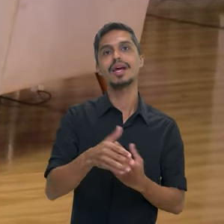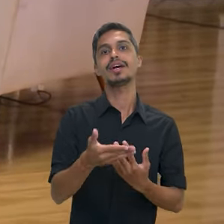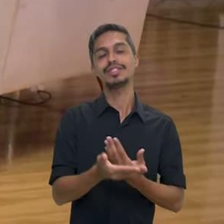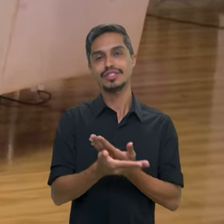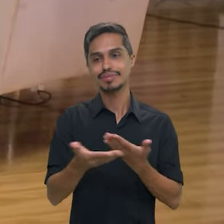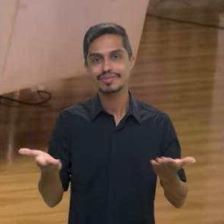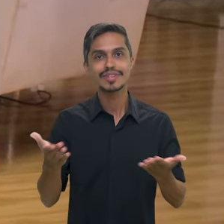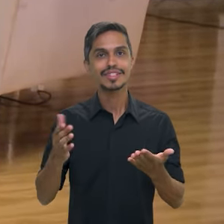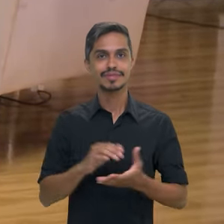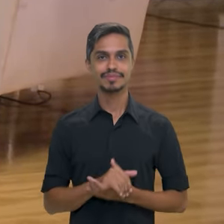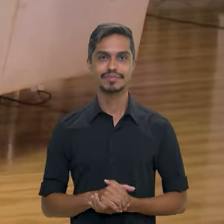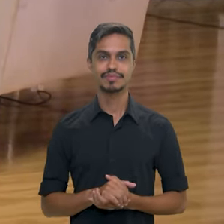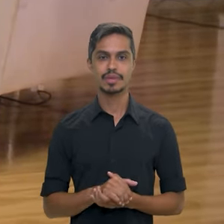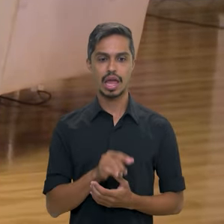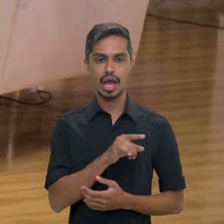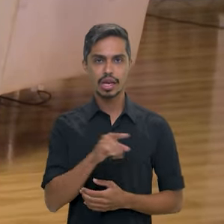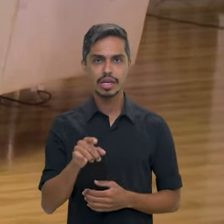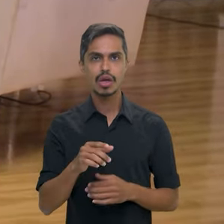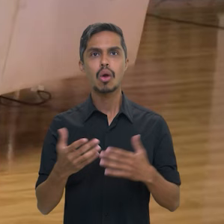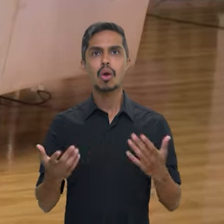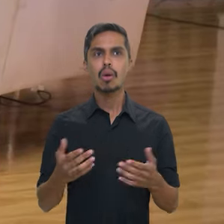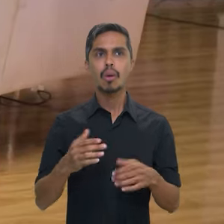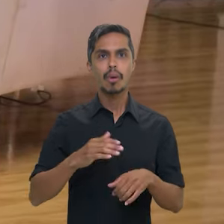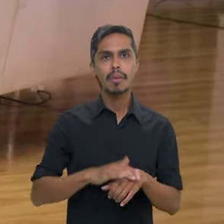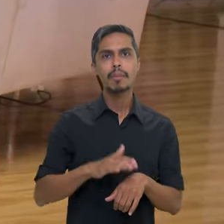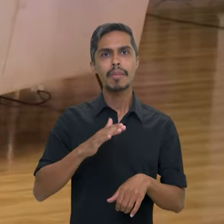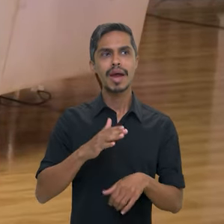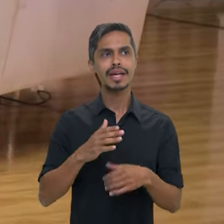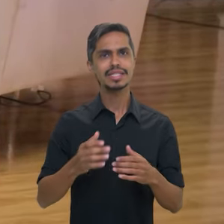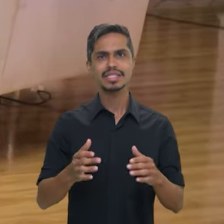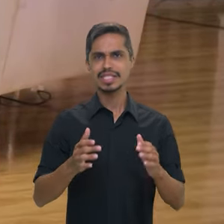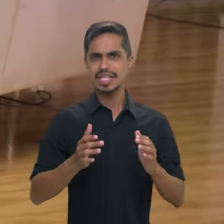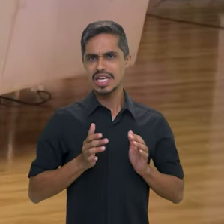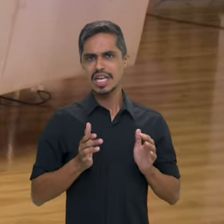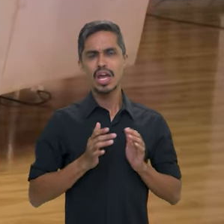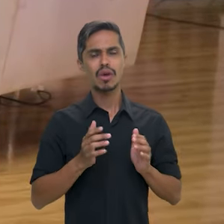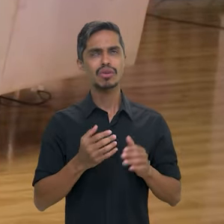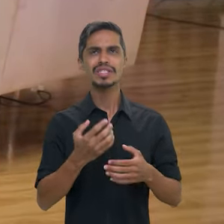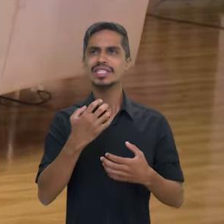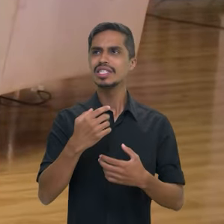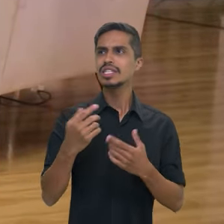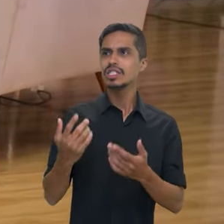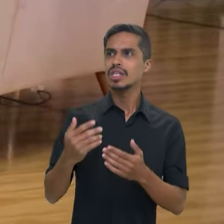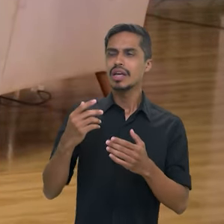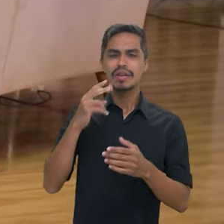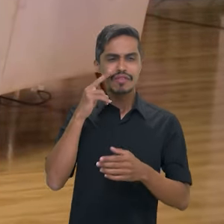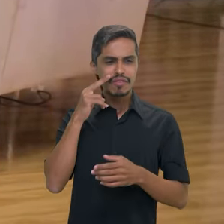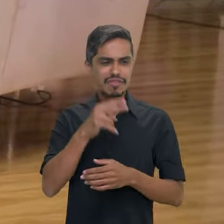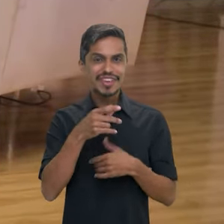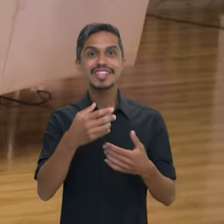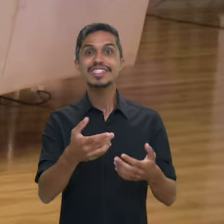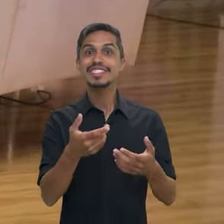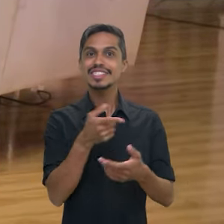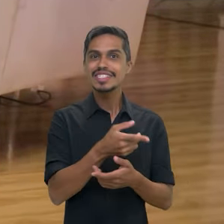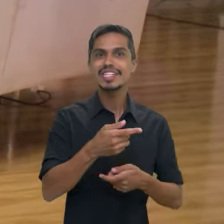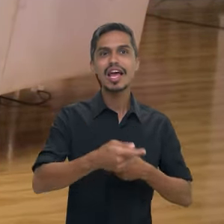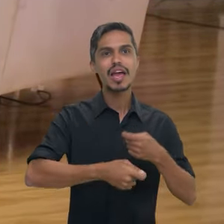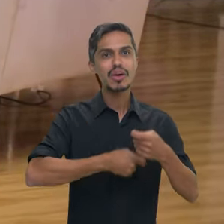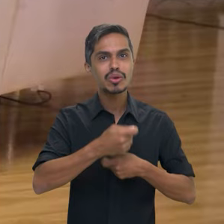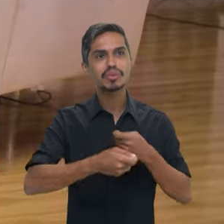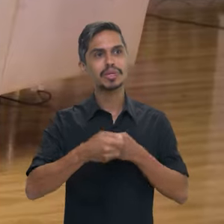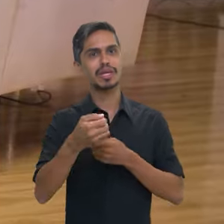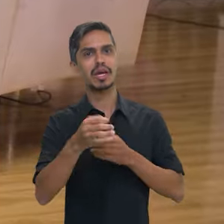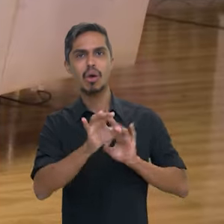sociedade. Ali nós estamos falando... Movimento, economia. Movimento, economia. Quando você diz assim, alguém